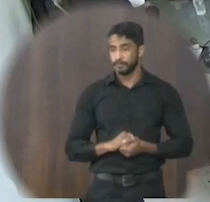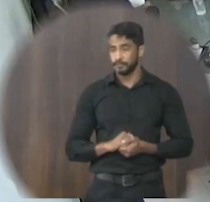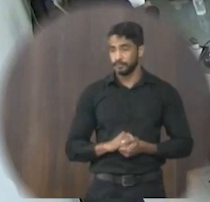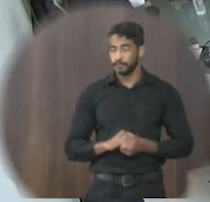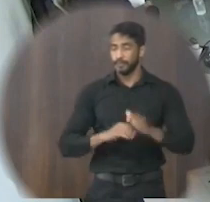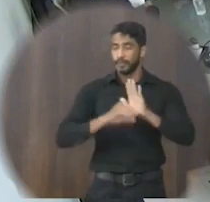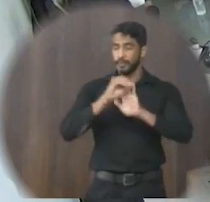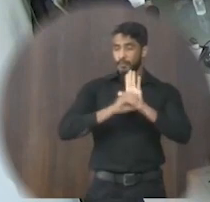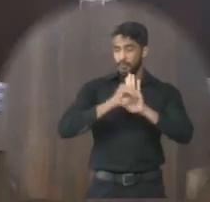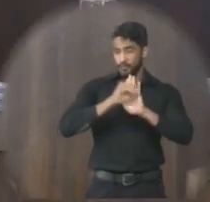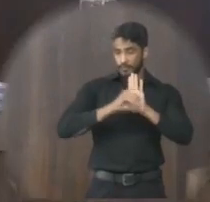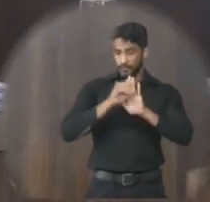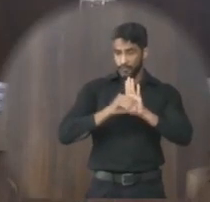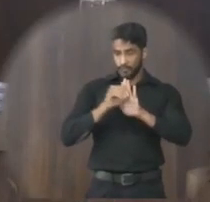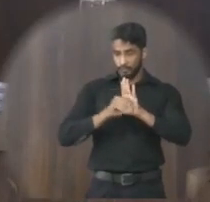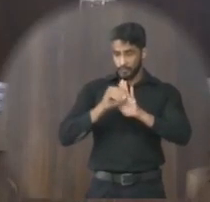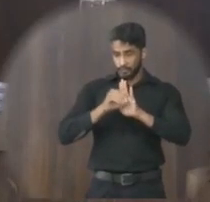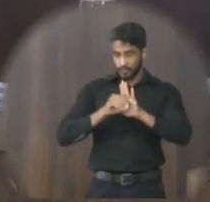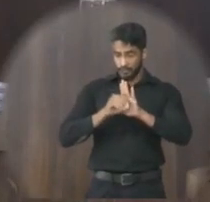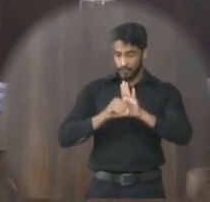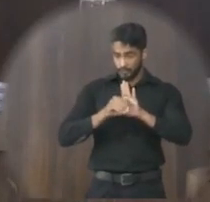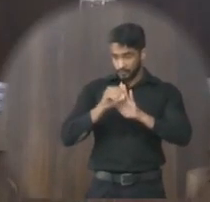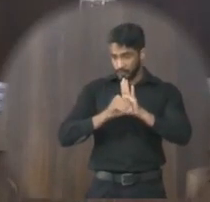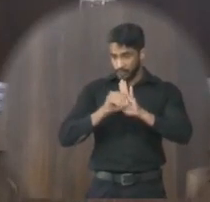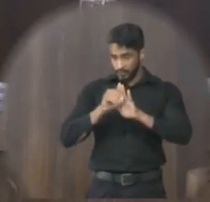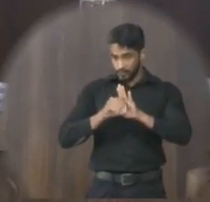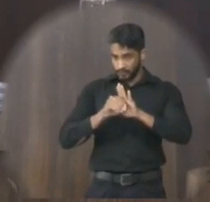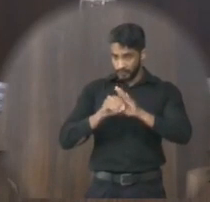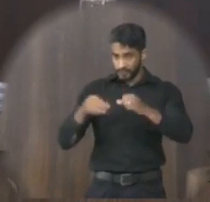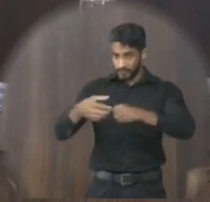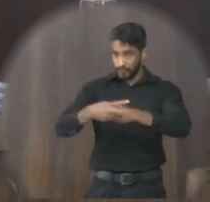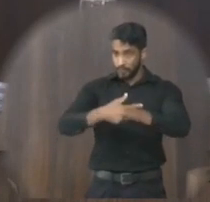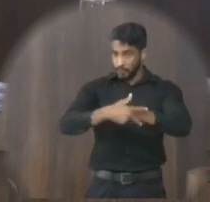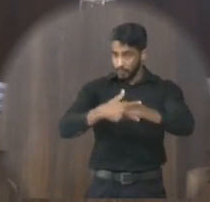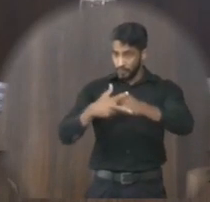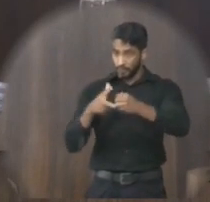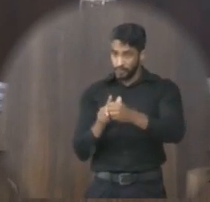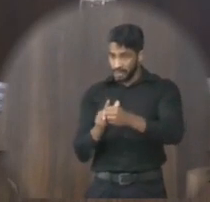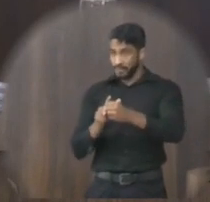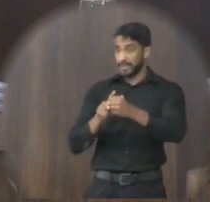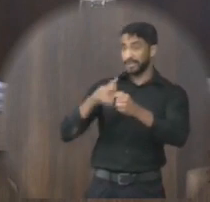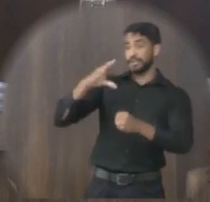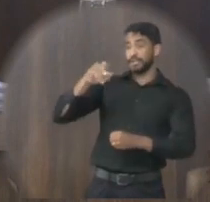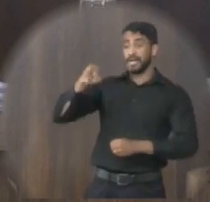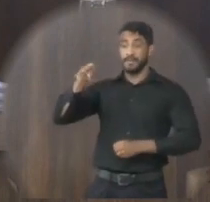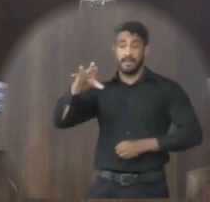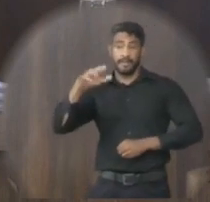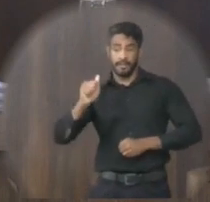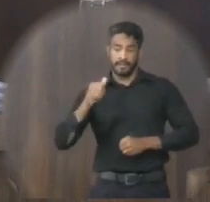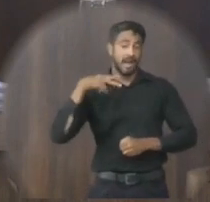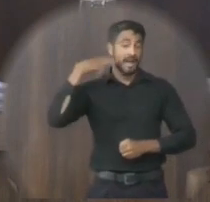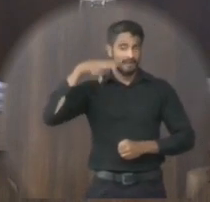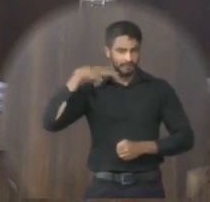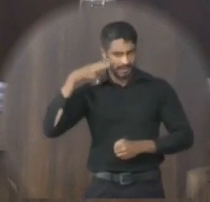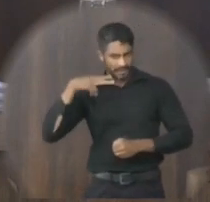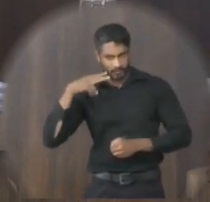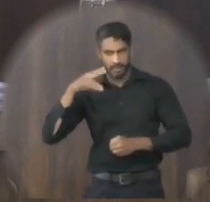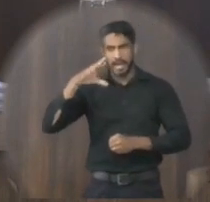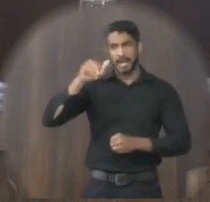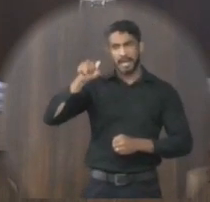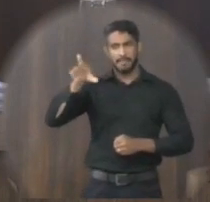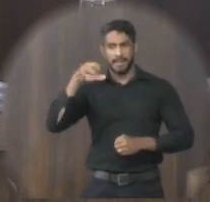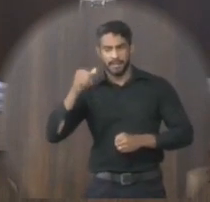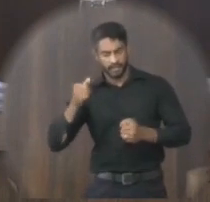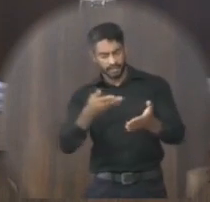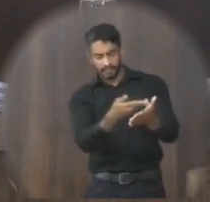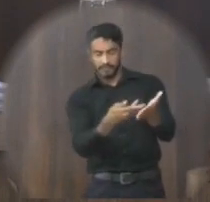Oficio do gabinete da vereadora Carmelina Romana Excelente dia senhor presidente A vereadora Carmelina da Silva Teixeira